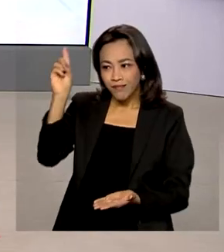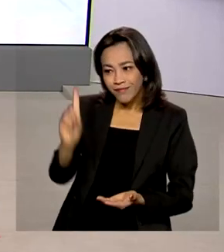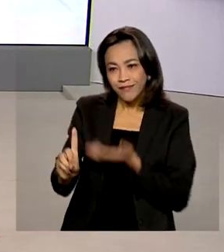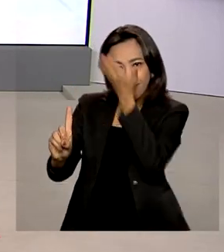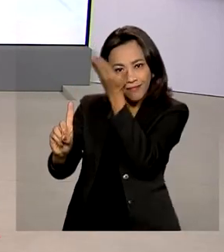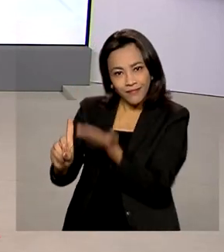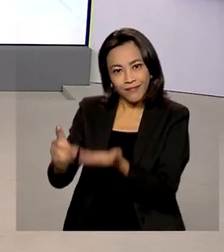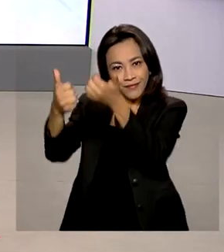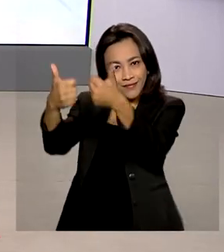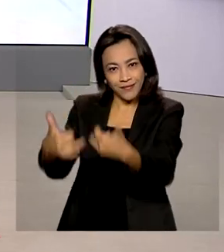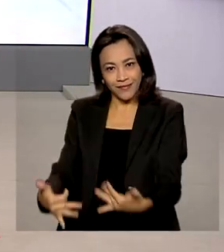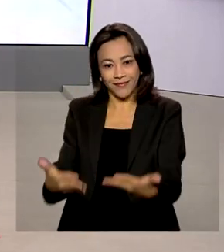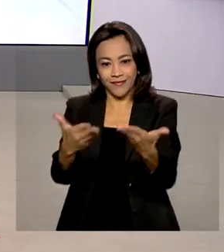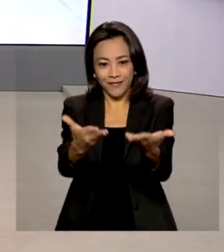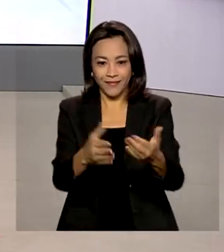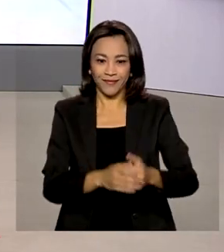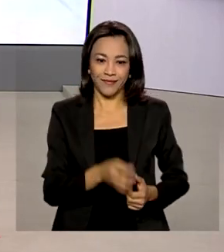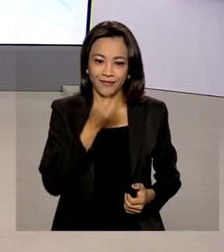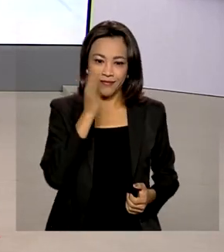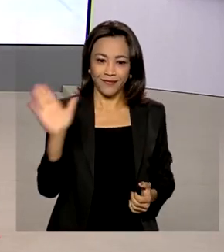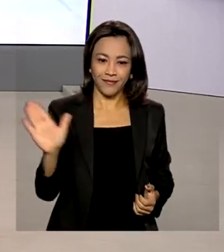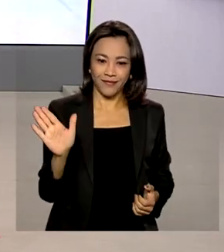os detalhes para a gente. Oi, Glauco. Bom dia.